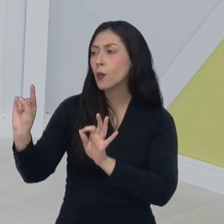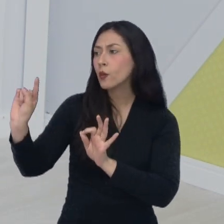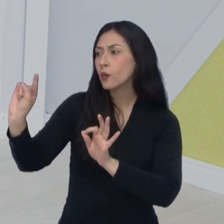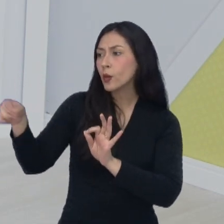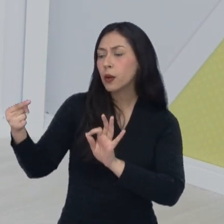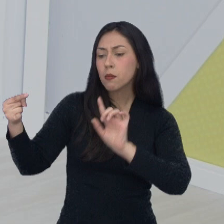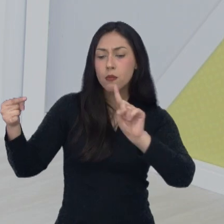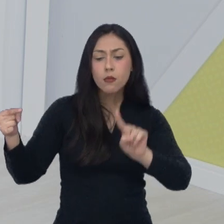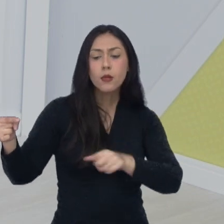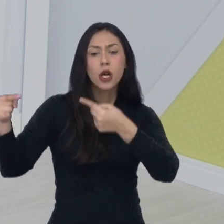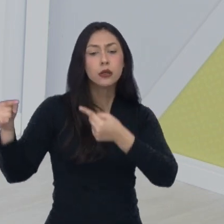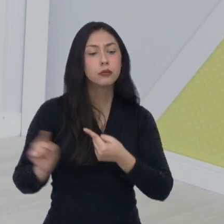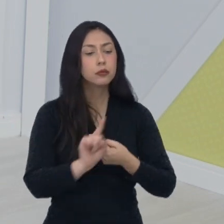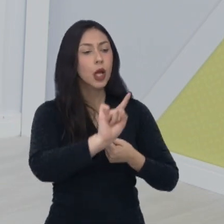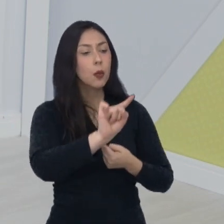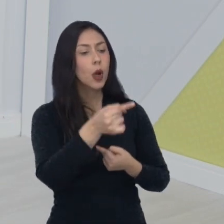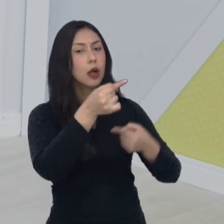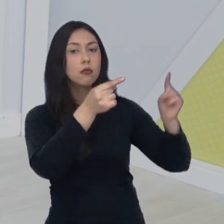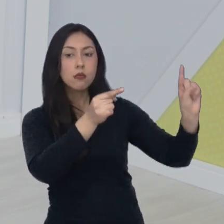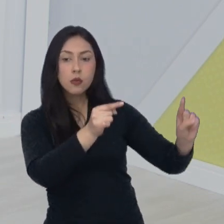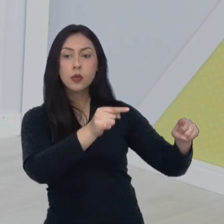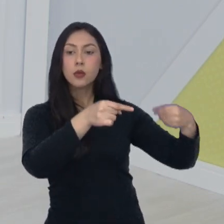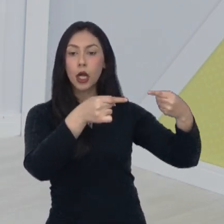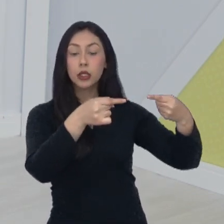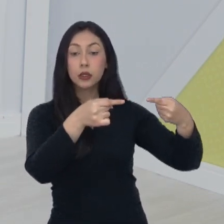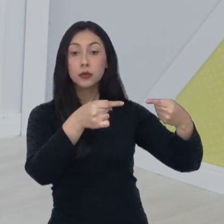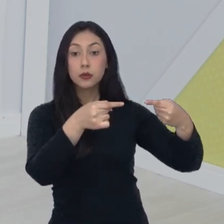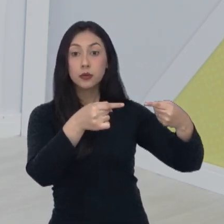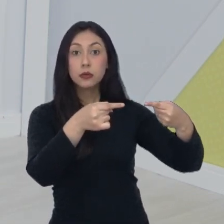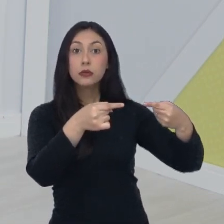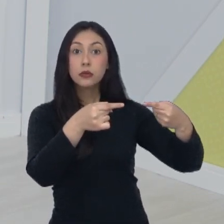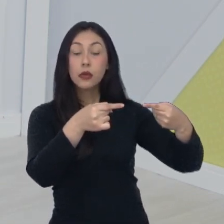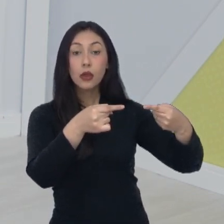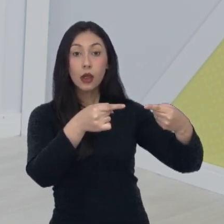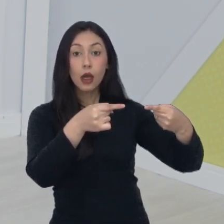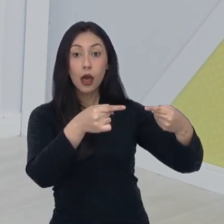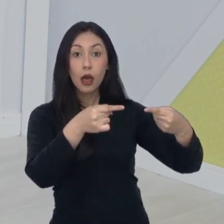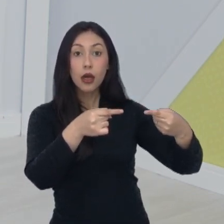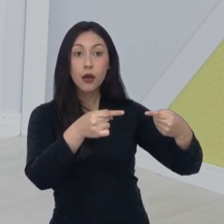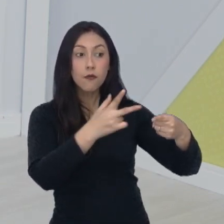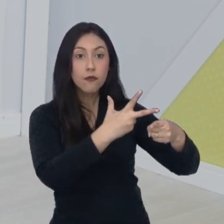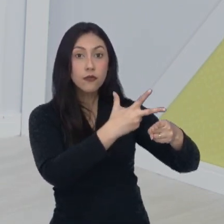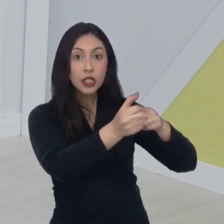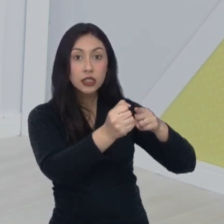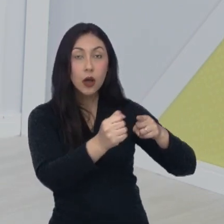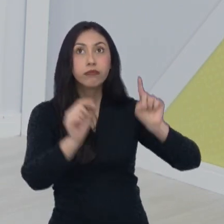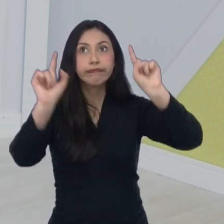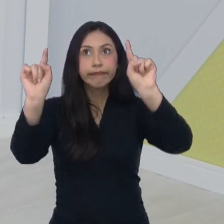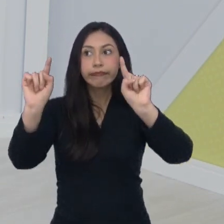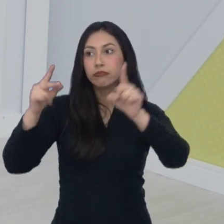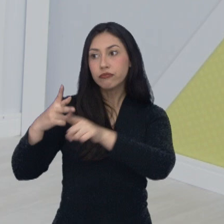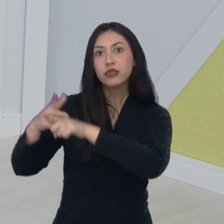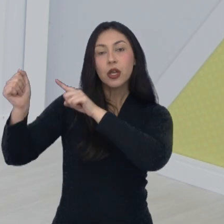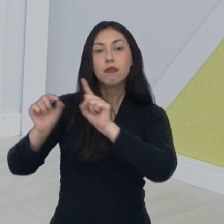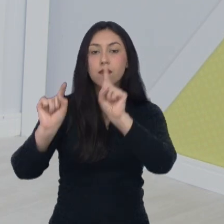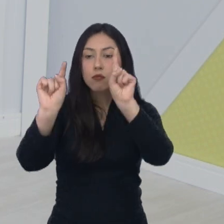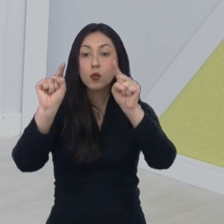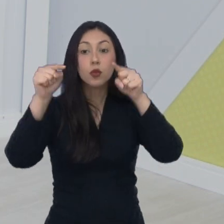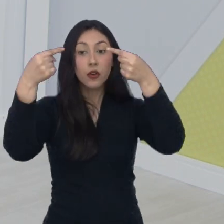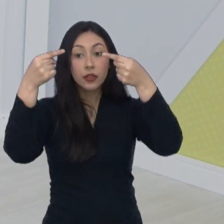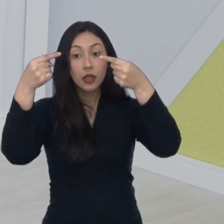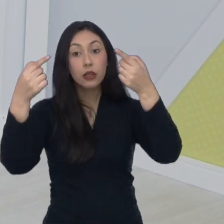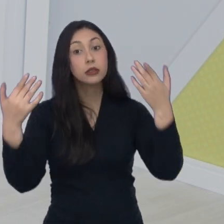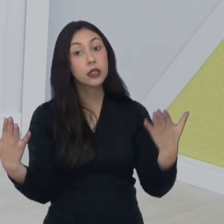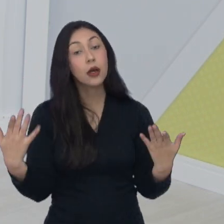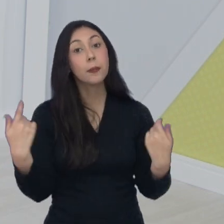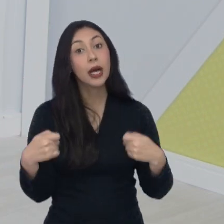primeiro do Grupo B contra o primeiro do Grupo C. Eles se enfrentam, quem ganhar faz a grande final da competição. Ou seja, pra chegar a